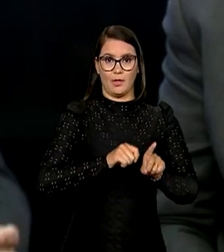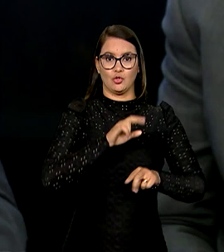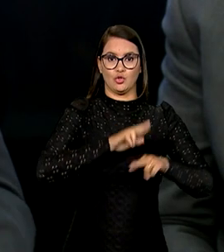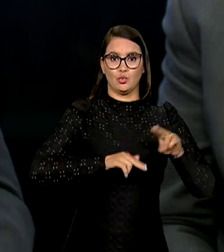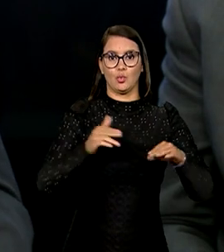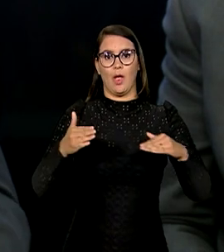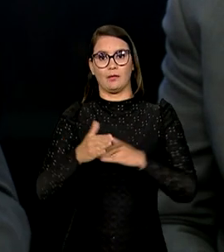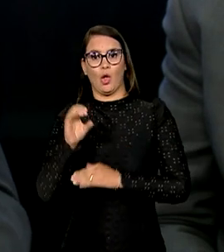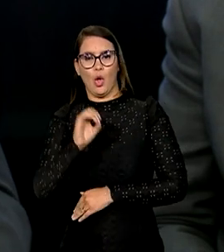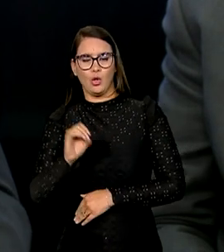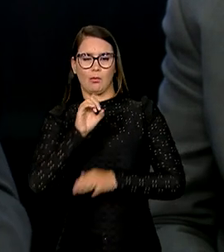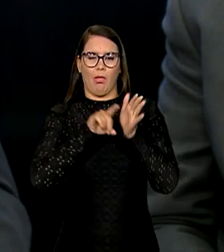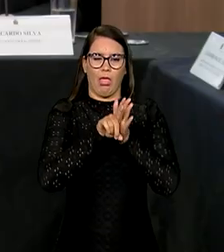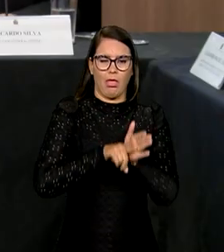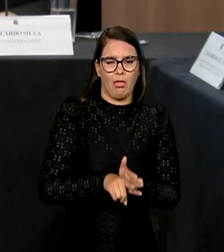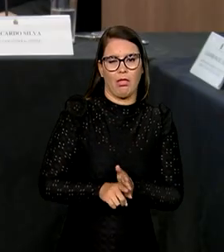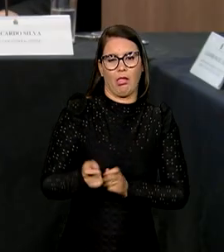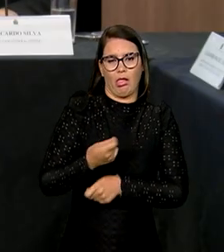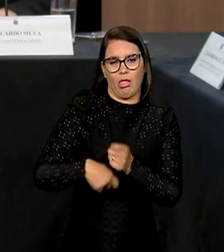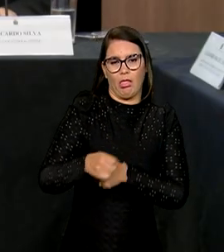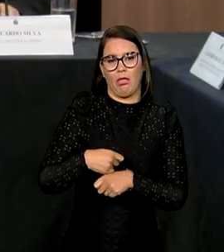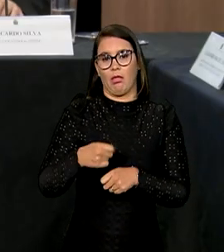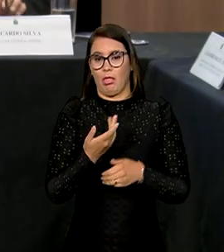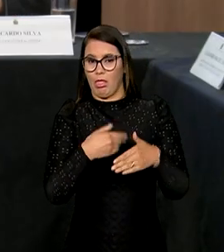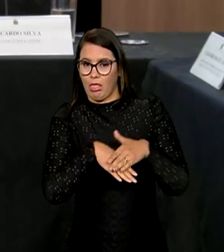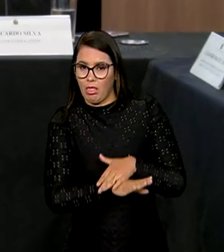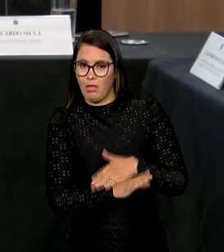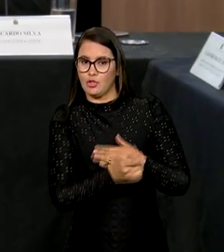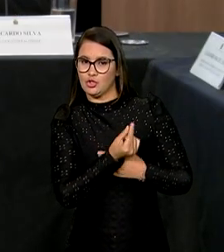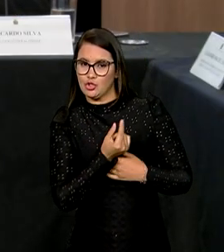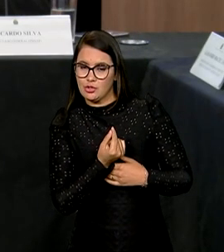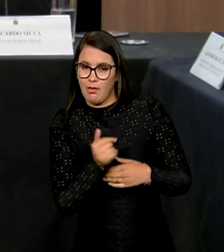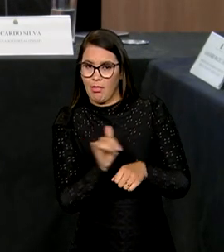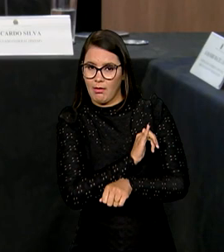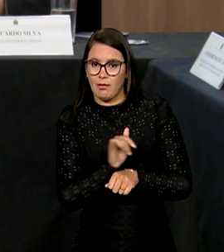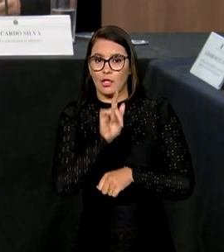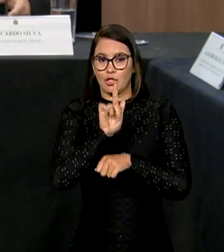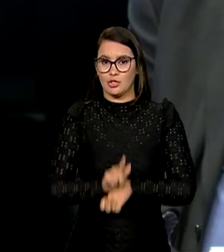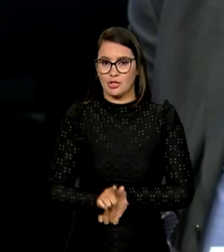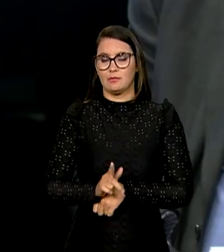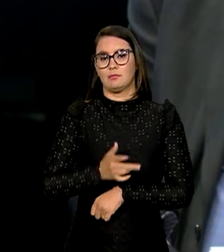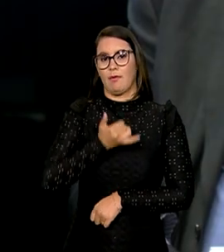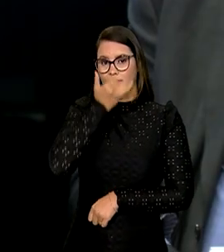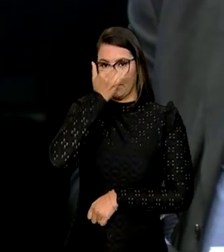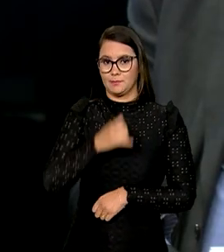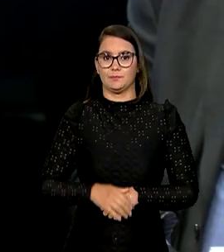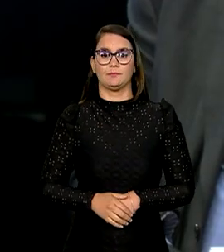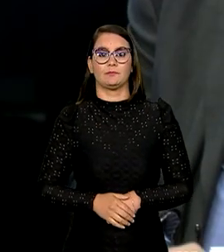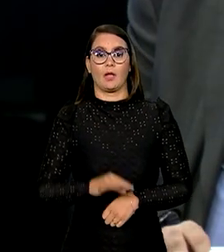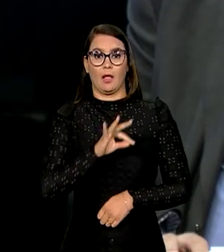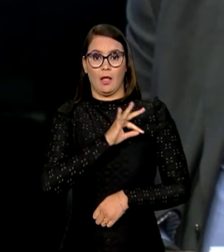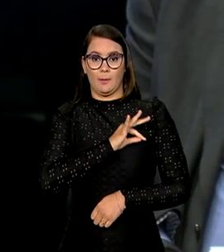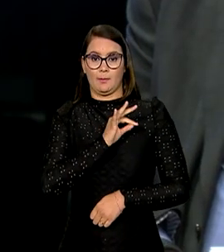investigou crimes de estelionato, lavagem de bens e capitais e gestão fraudulenta. A Polícia Federal vai